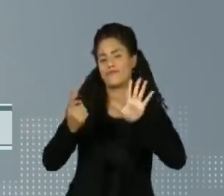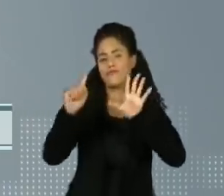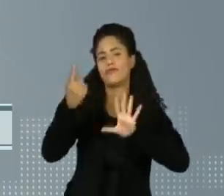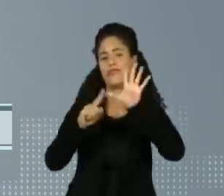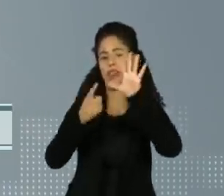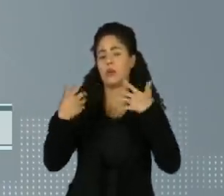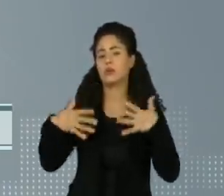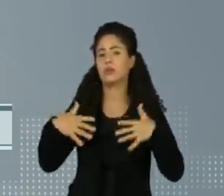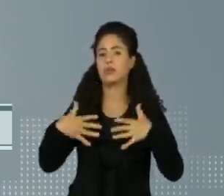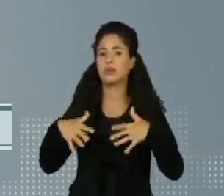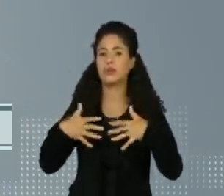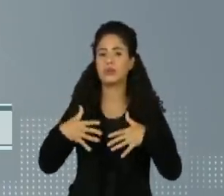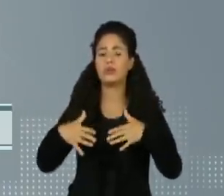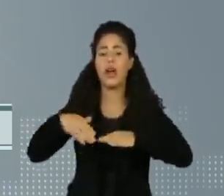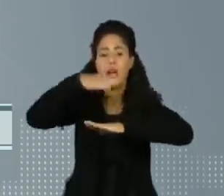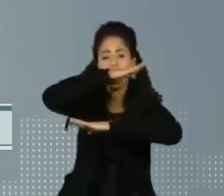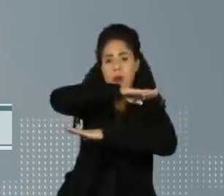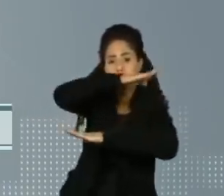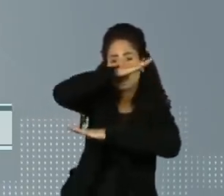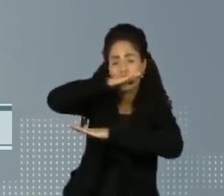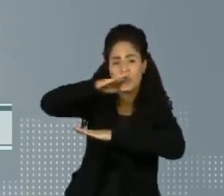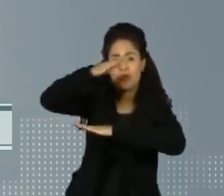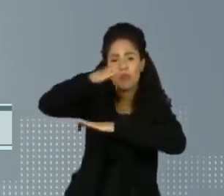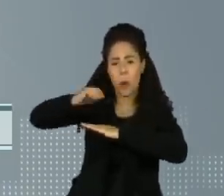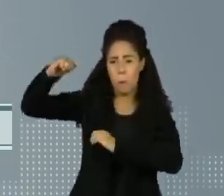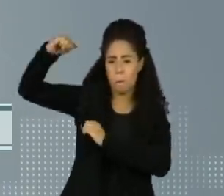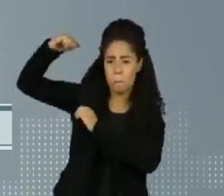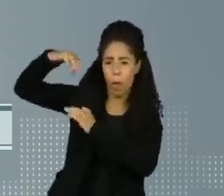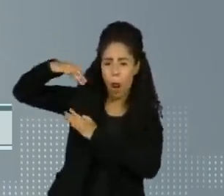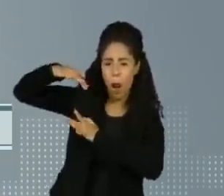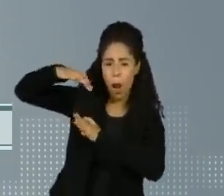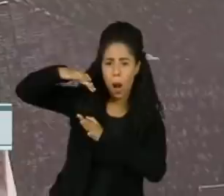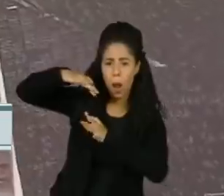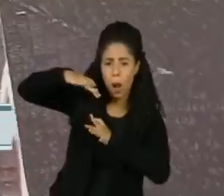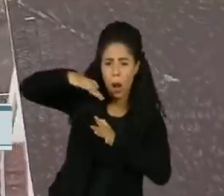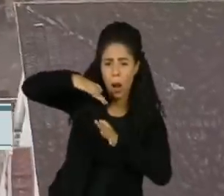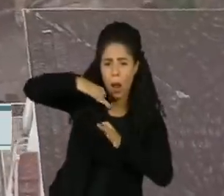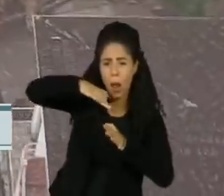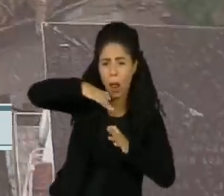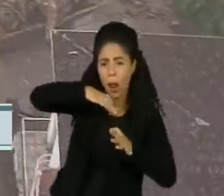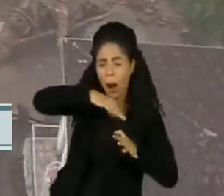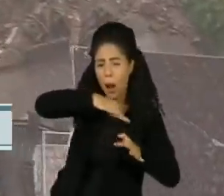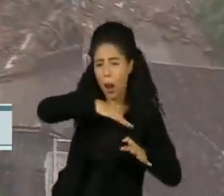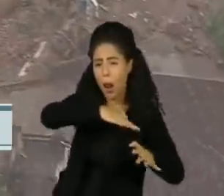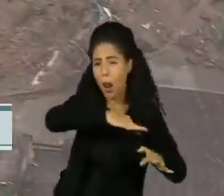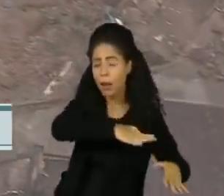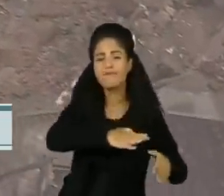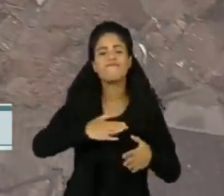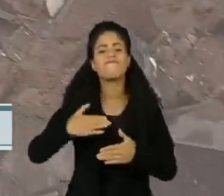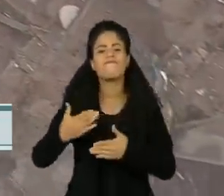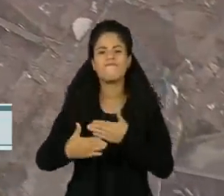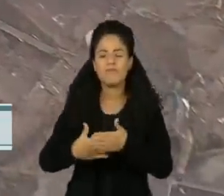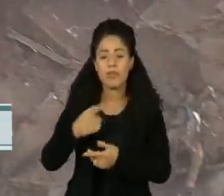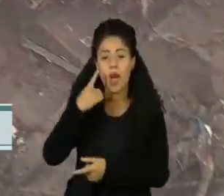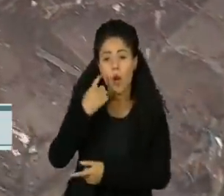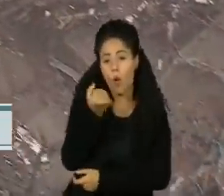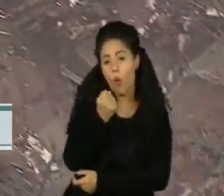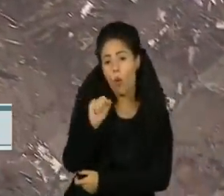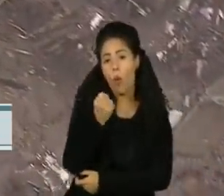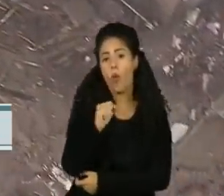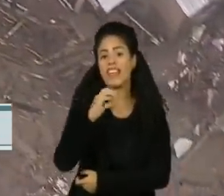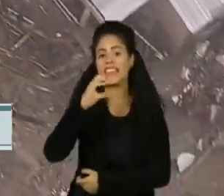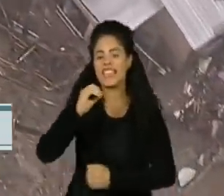O bairro do Alto da Serra foi o mais atingido pela avalanche de terra. A estimativa é de que pelo menos 80